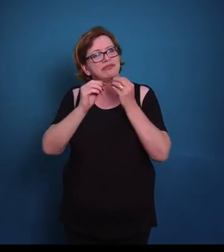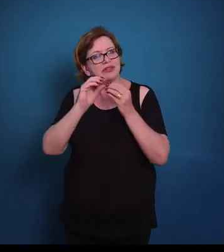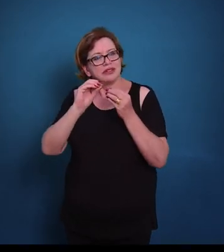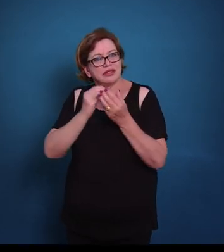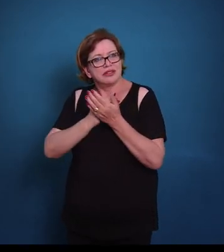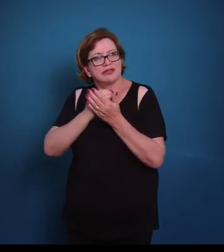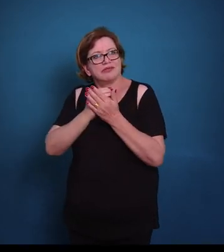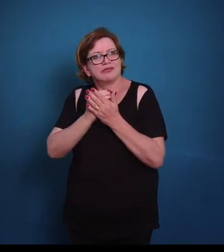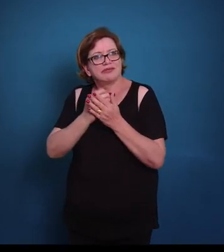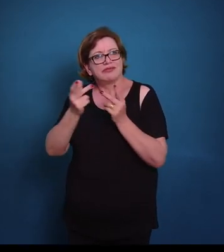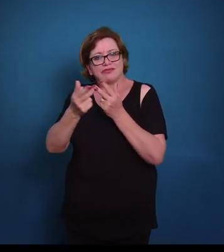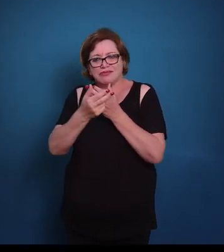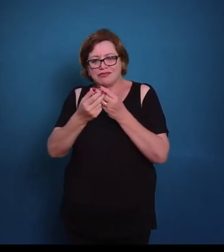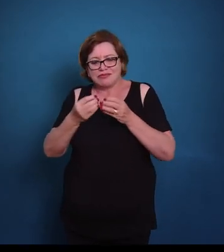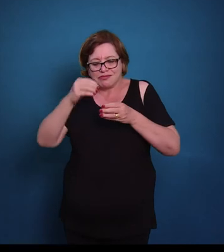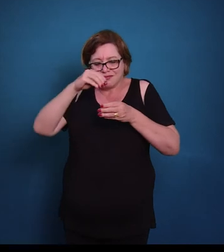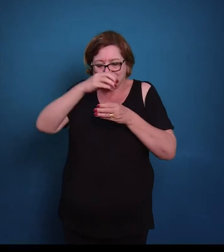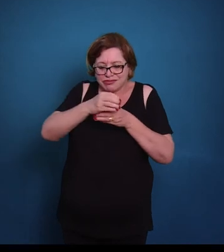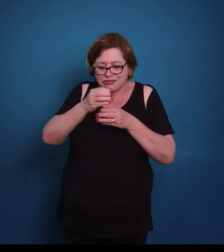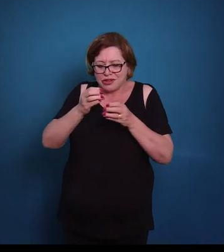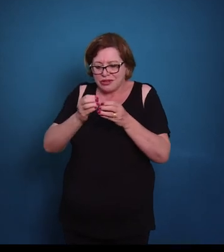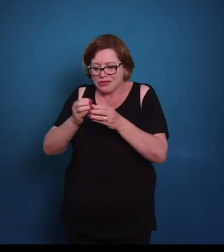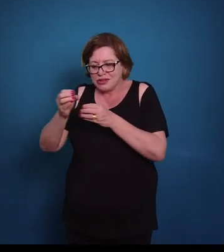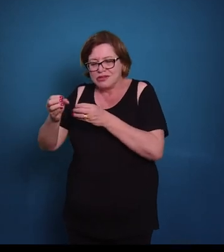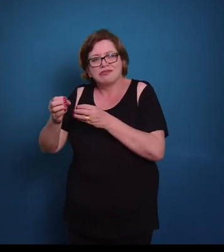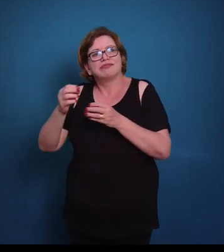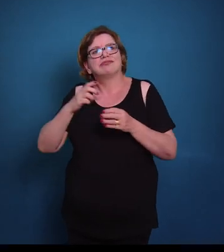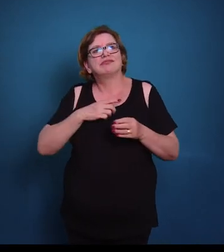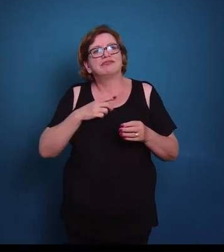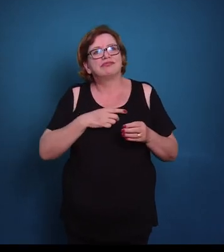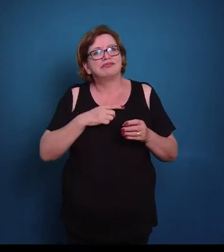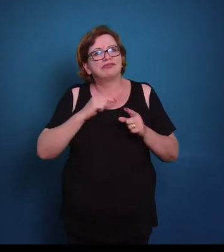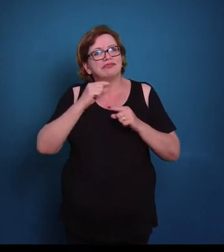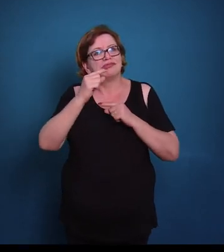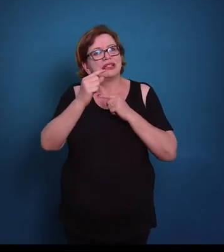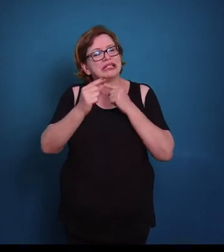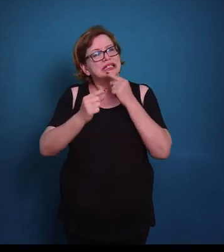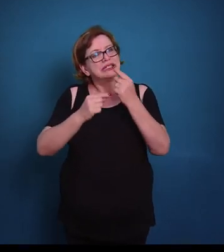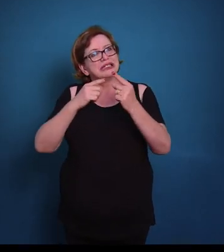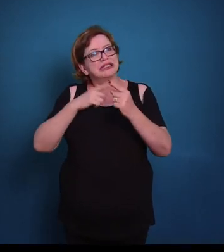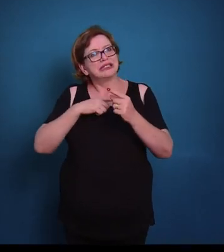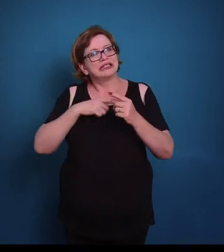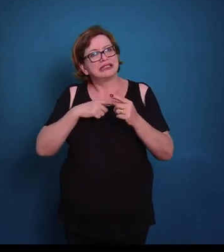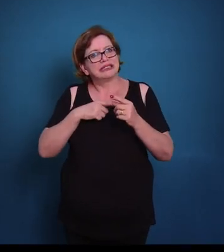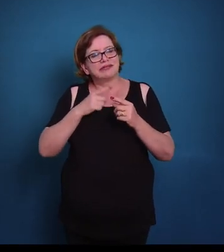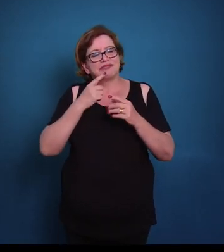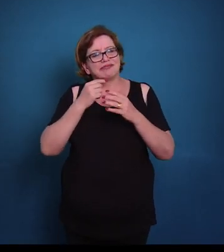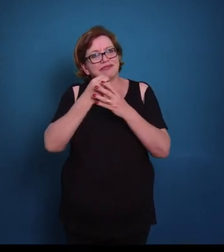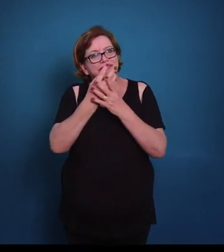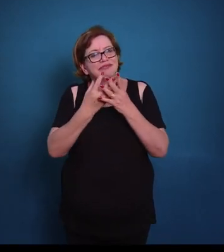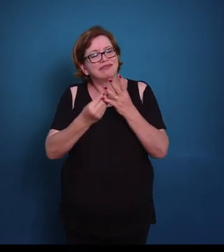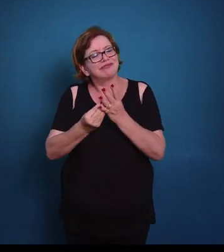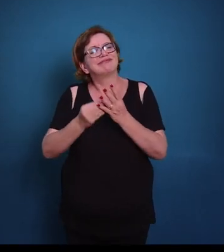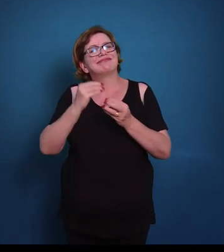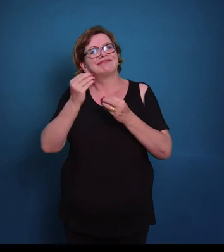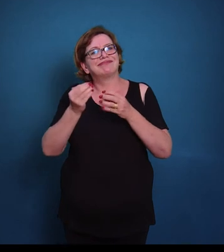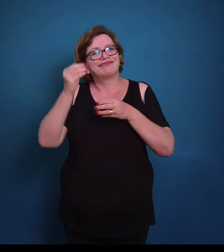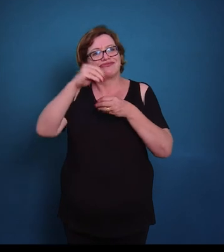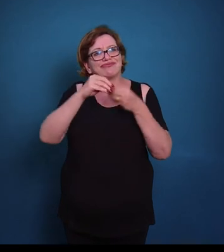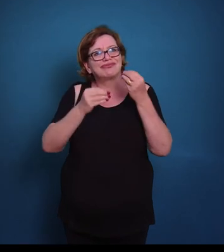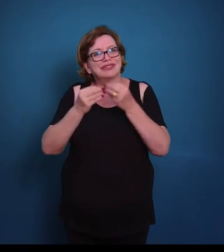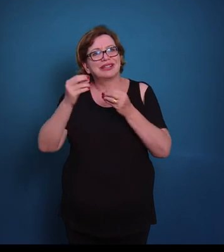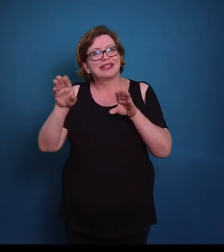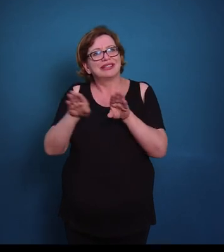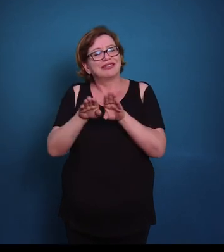gerar vários espaços dentro desse tecido cartilaginoso. Posteriormente nós vamos ter a invasão de vasos sanguíneos aqui, e também a